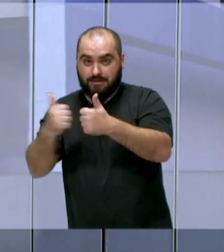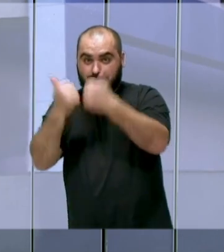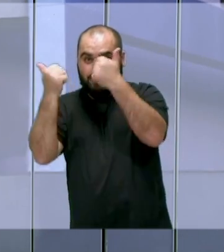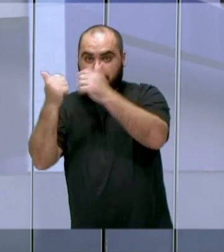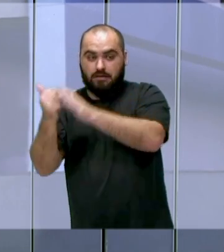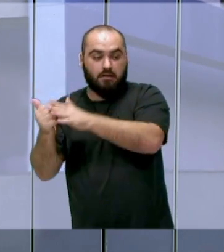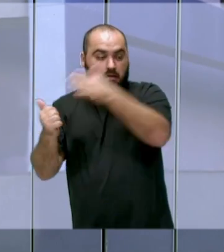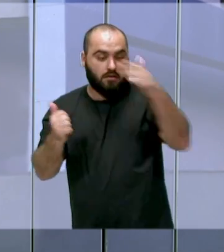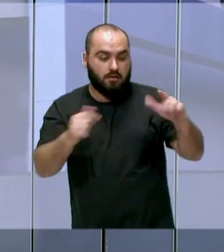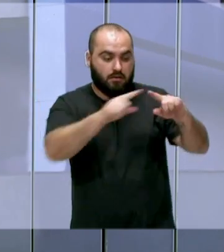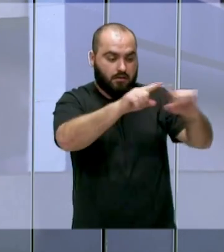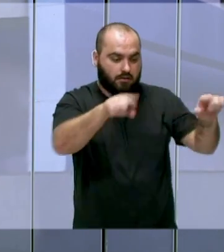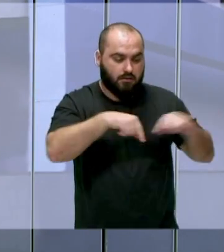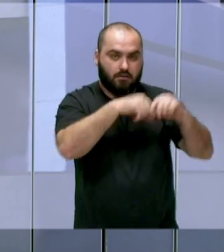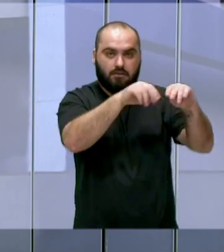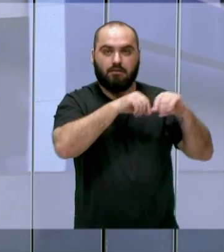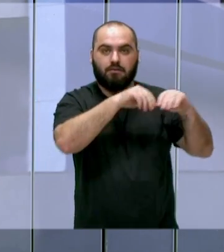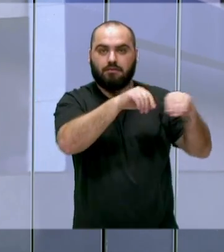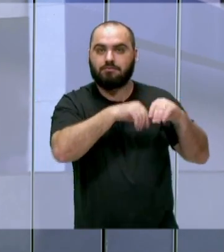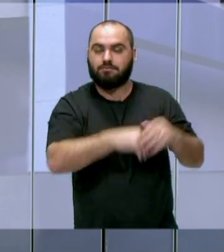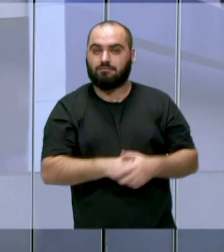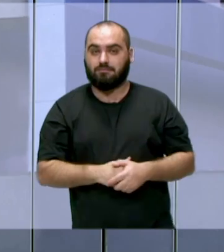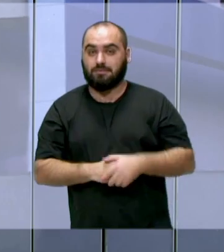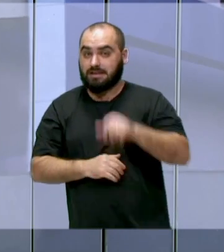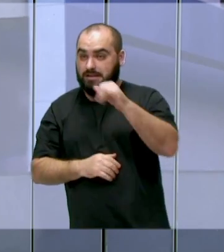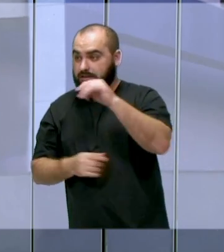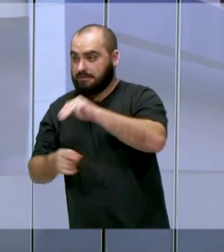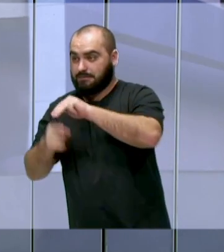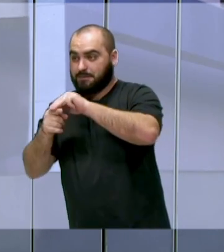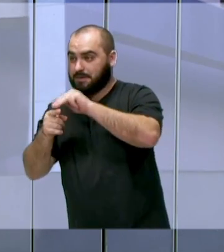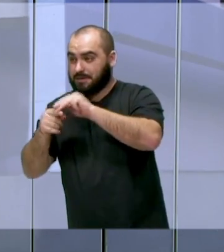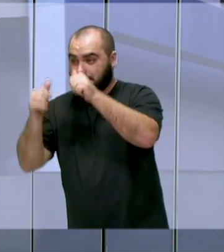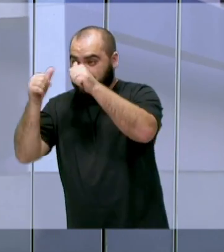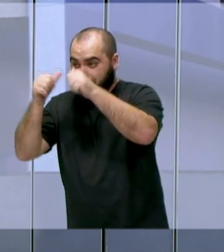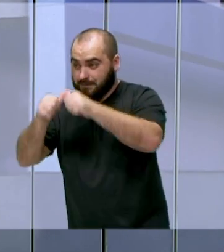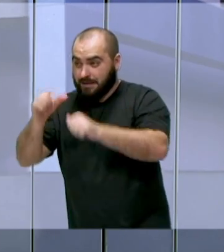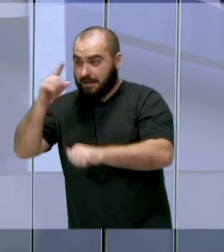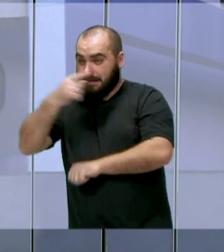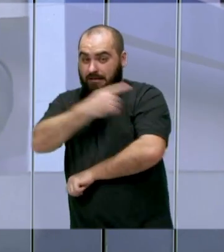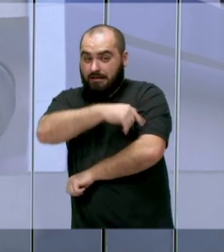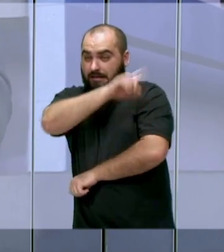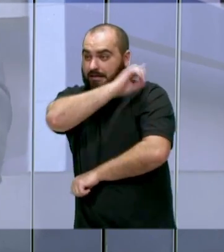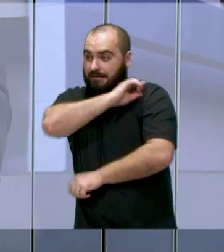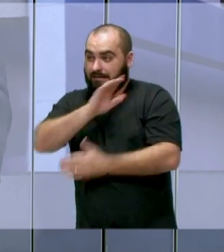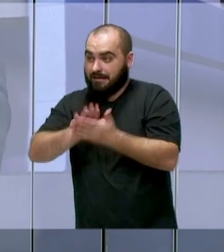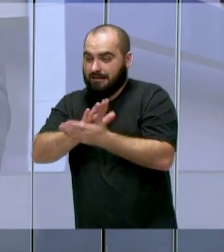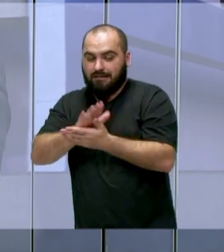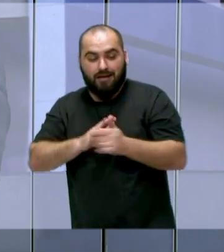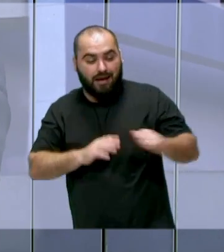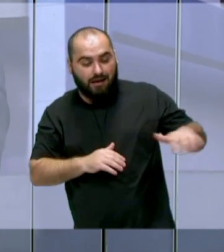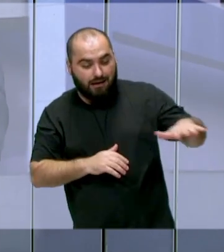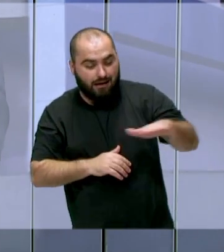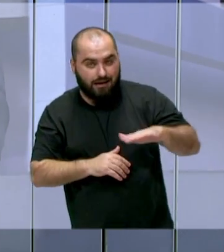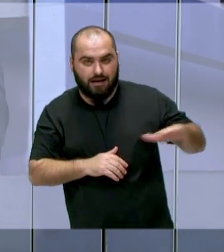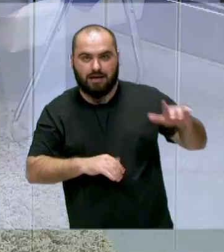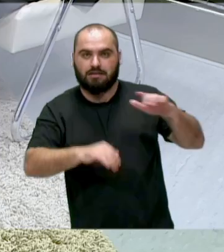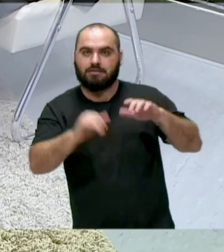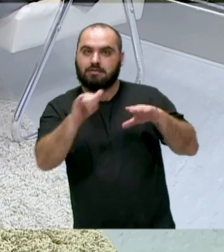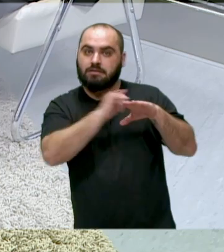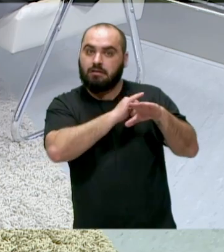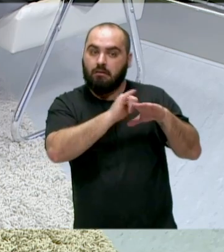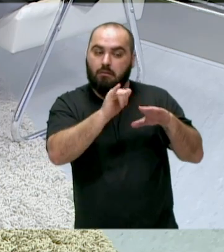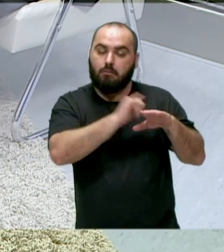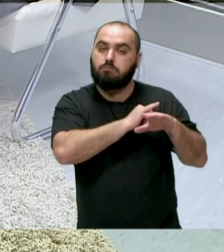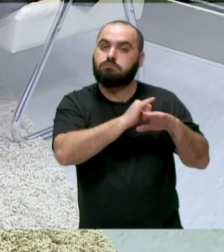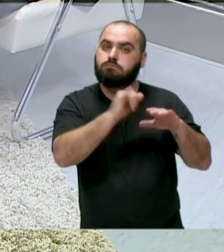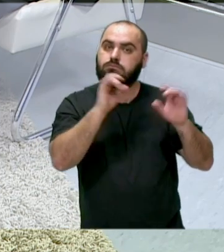quê? Porque caso o município não consiga ficar com a autoridade portuária, essas áreas que são áreas estratégicas para a nossa